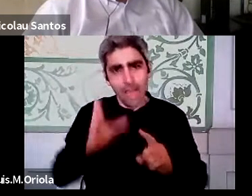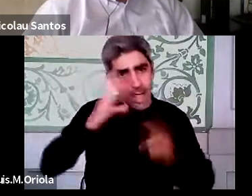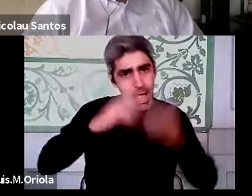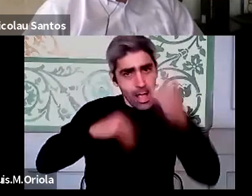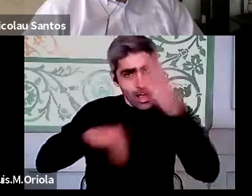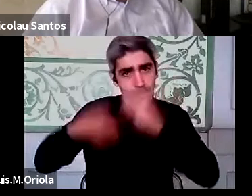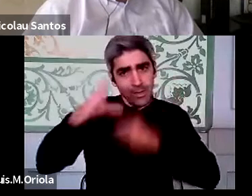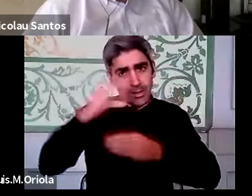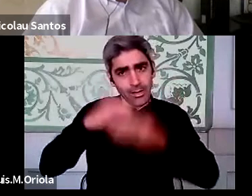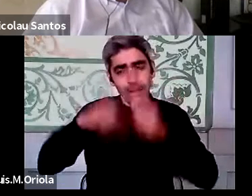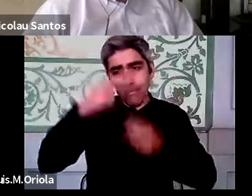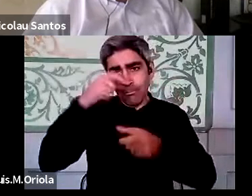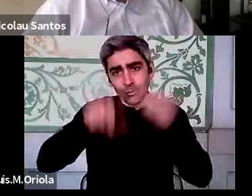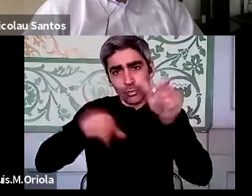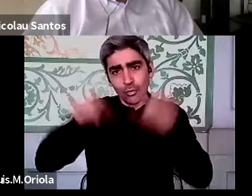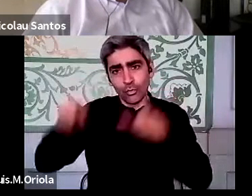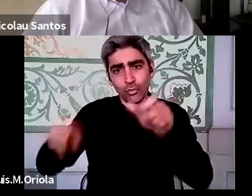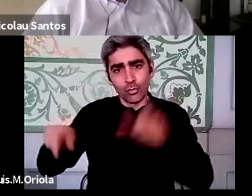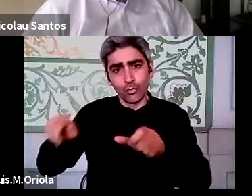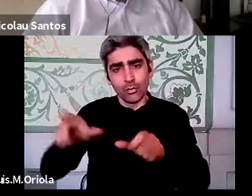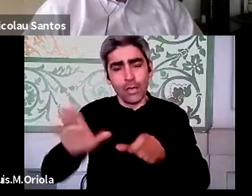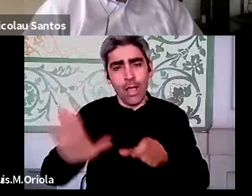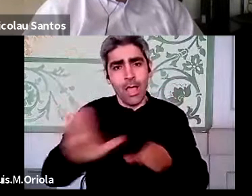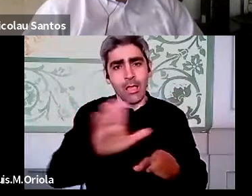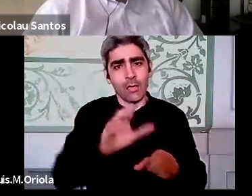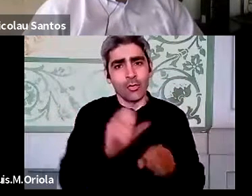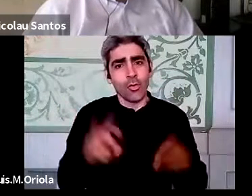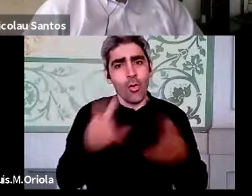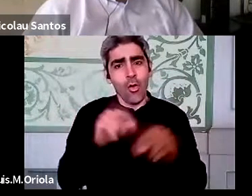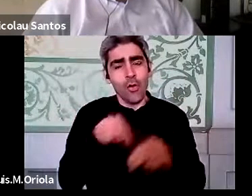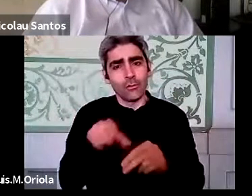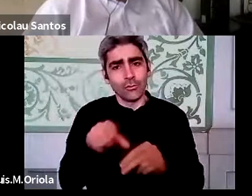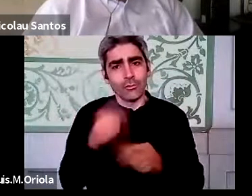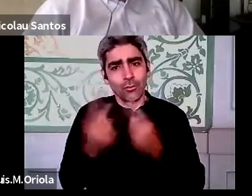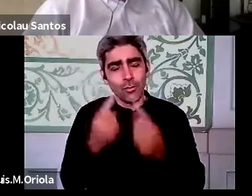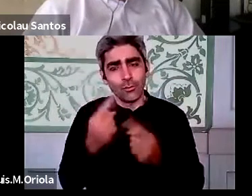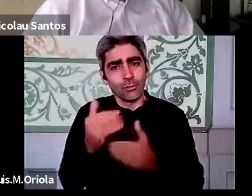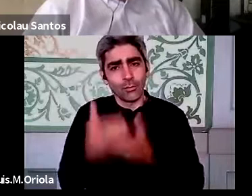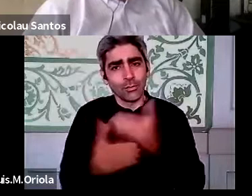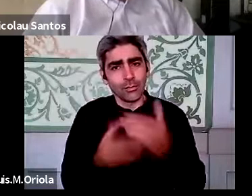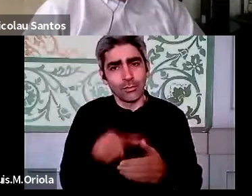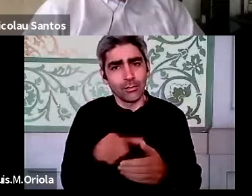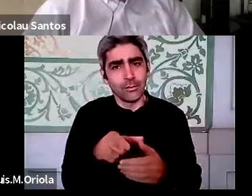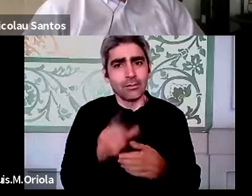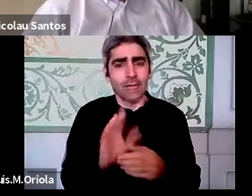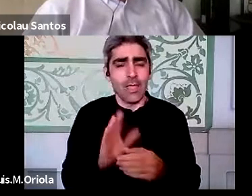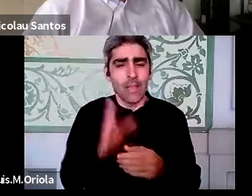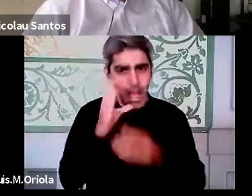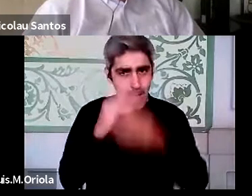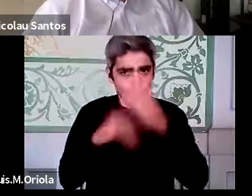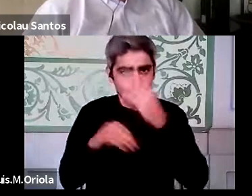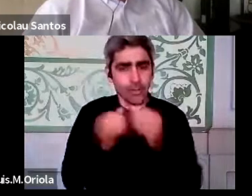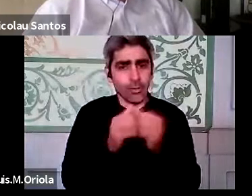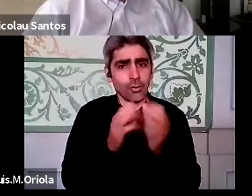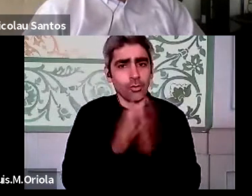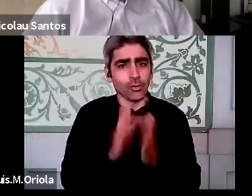as pessoas estão com novos, com estes novos, alguns novos processos, não é? E tal como todos, já há